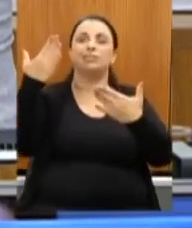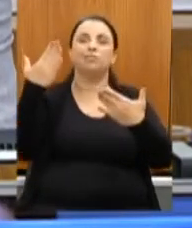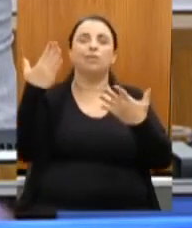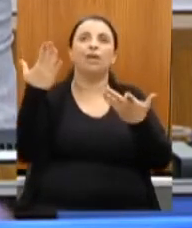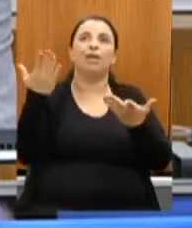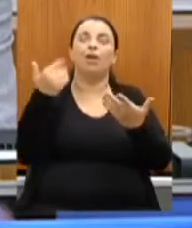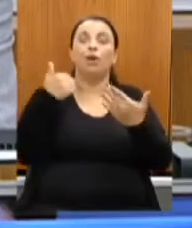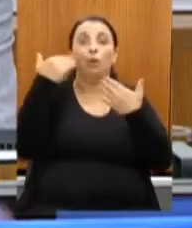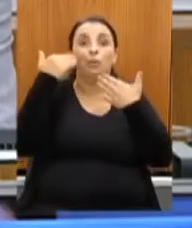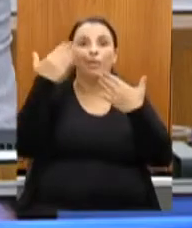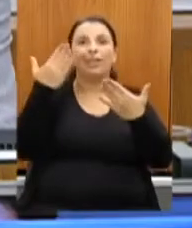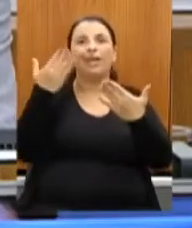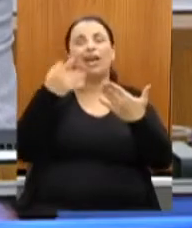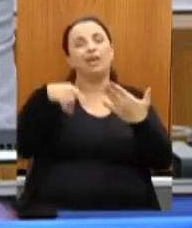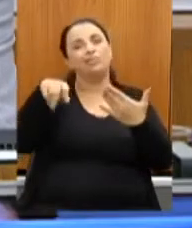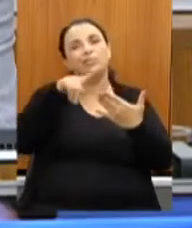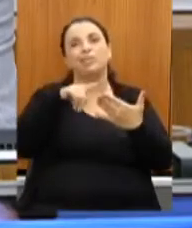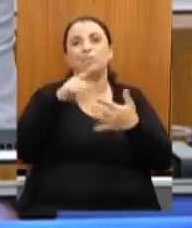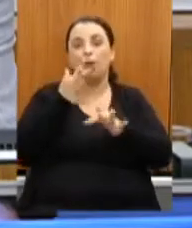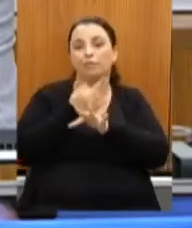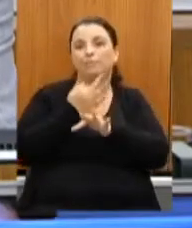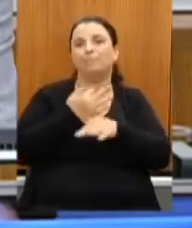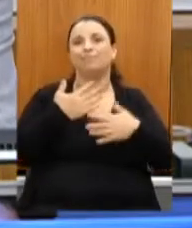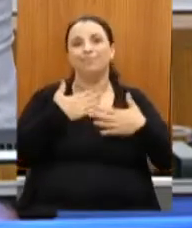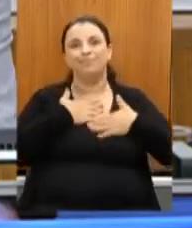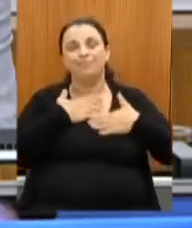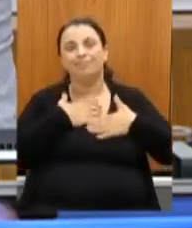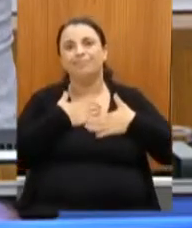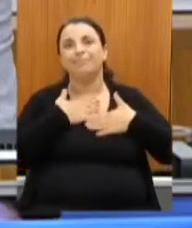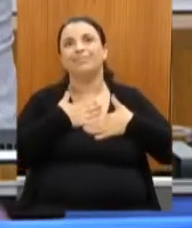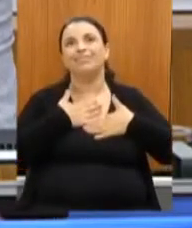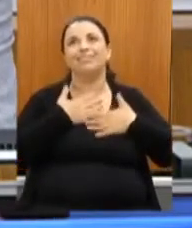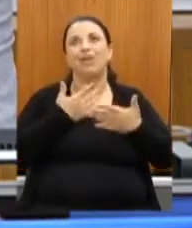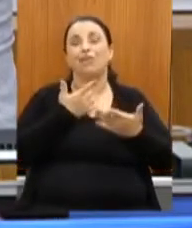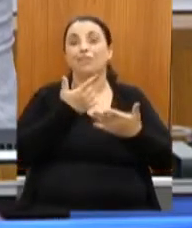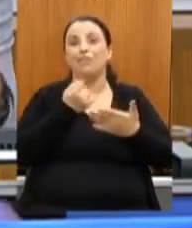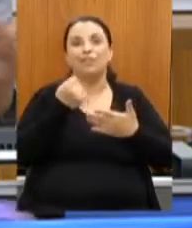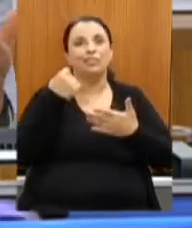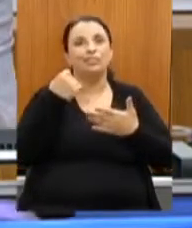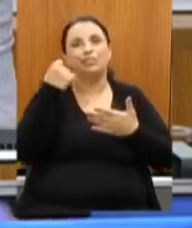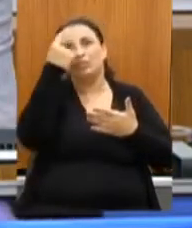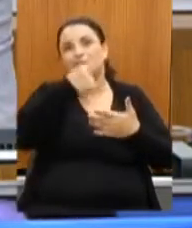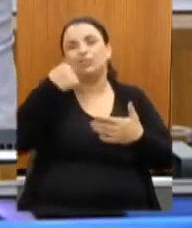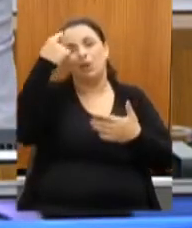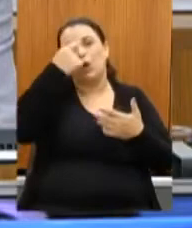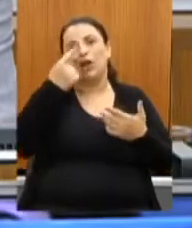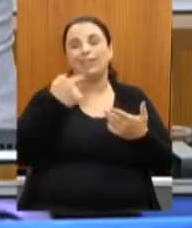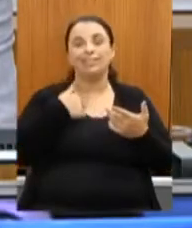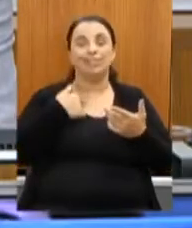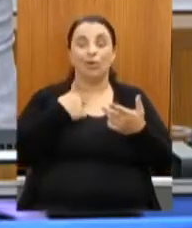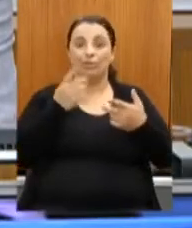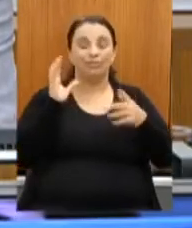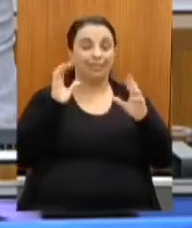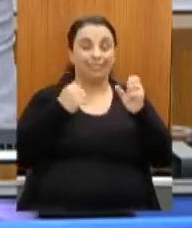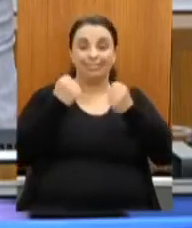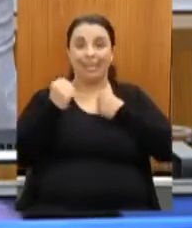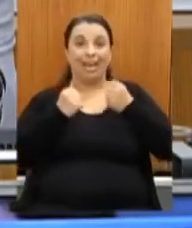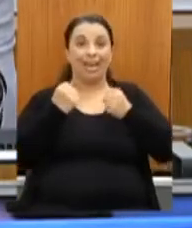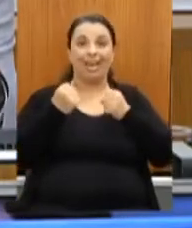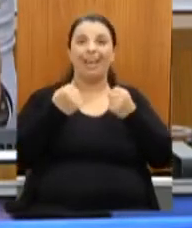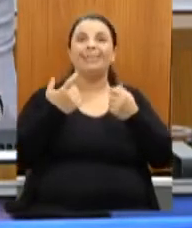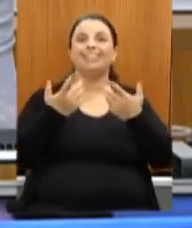me aguentarem quase 20 horas por dia, porque eu sou hiperativo, mas realmente